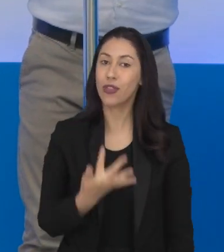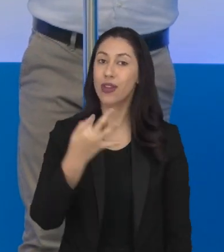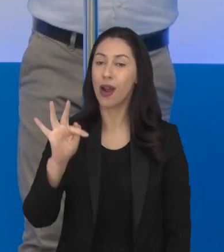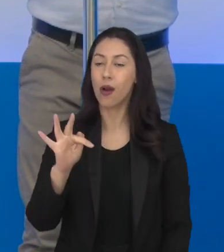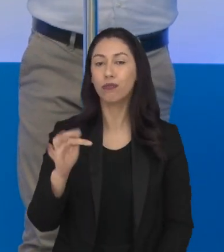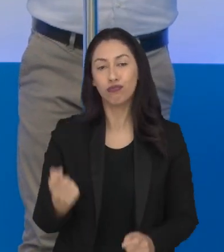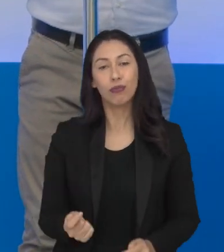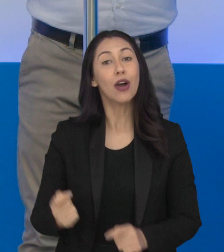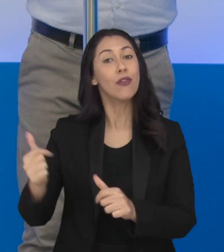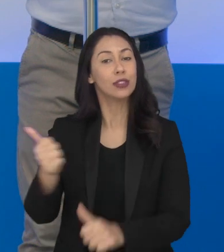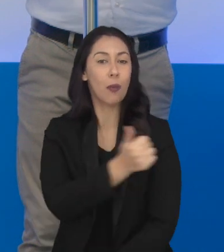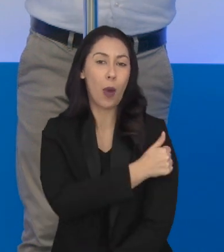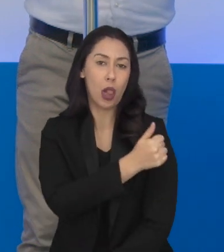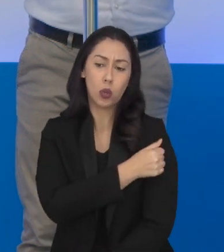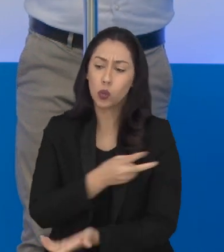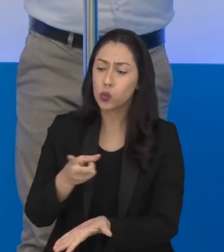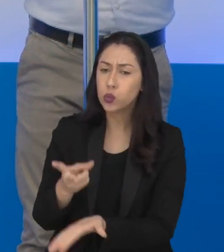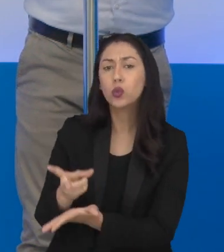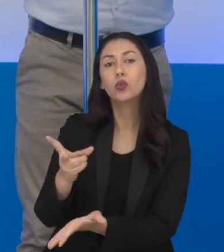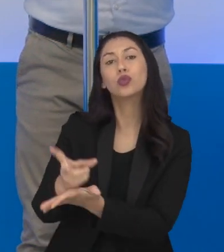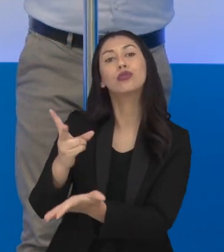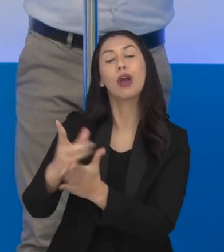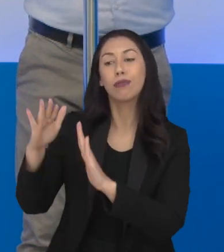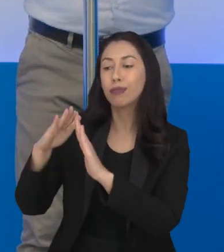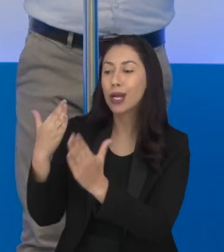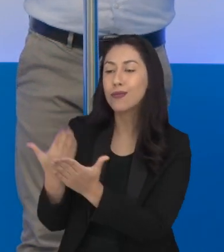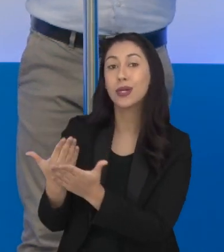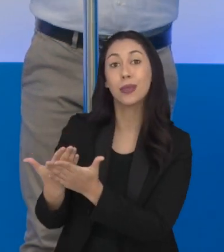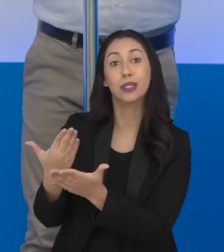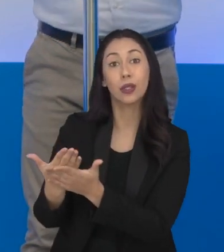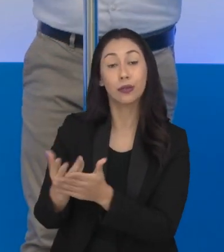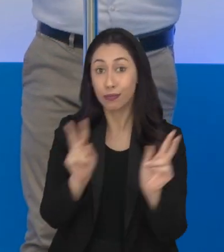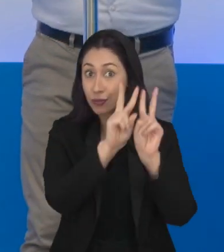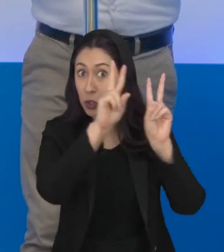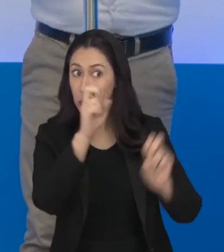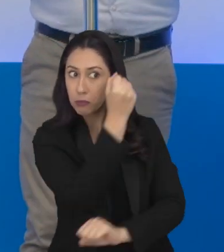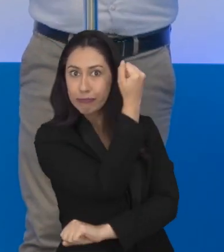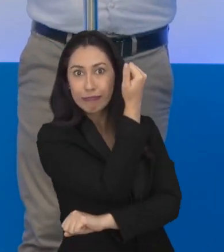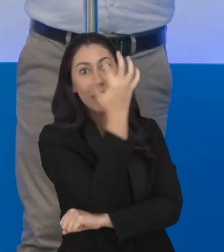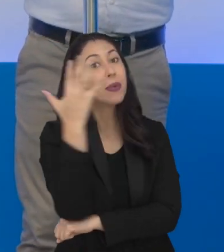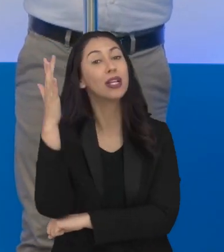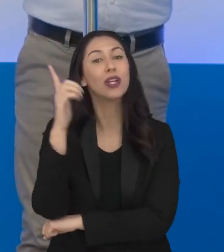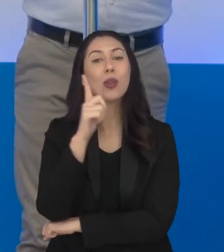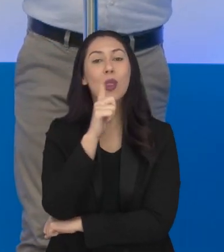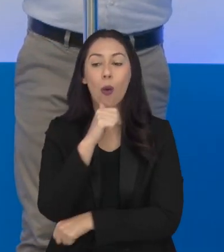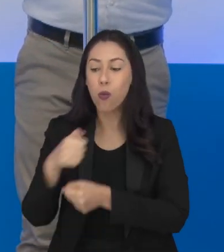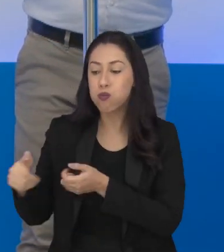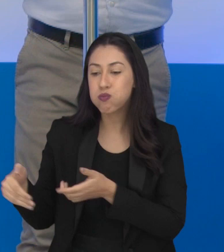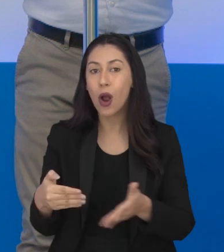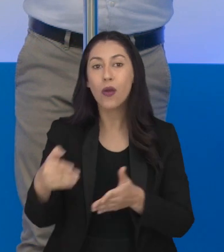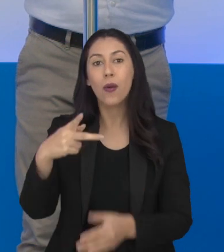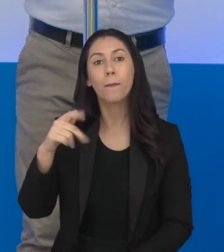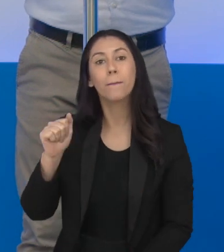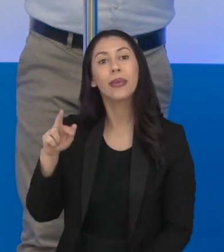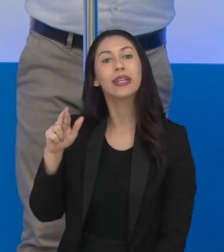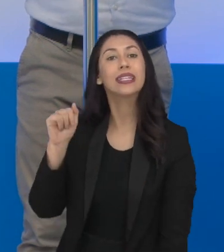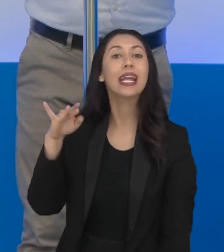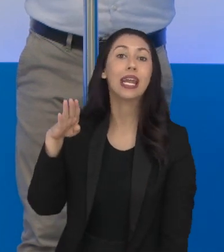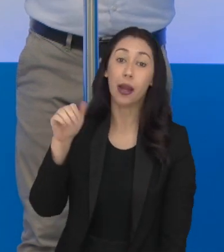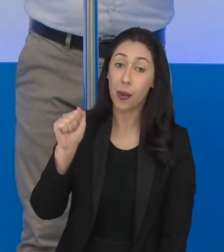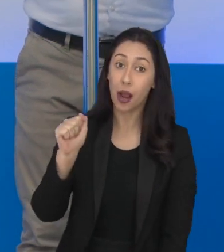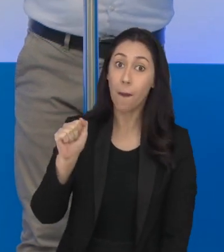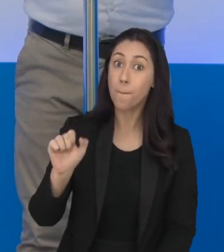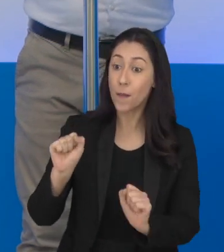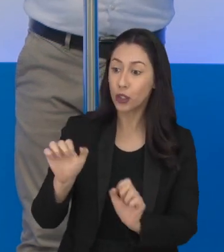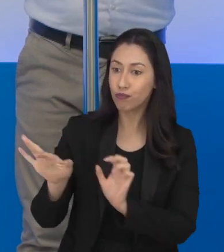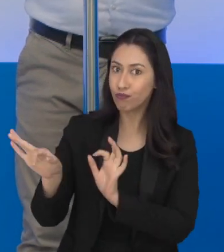para alunos do ensino médio não abandonarem a sala de aula. Já sobre o meio ambiente, Rio Paraíba do Sul deve receber R